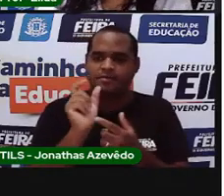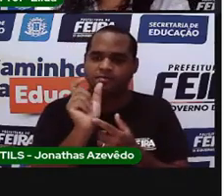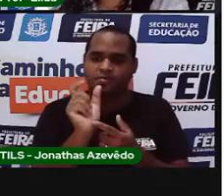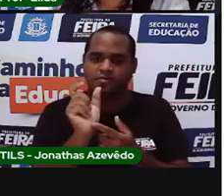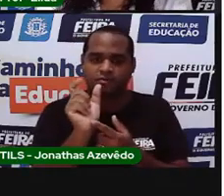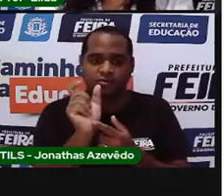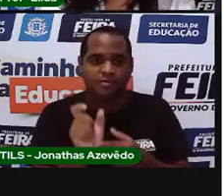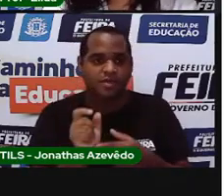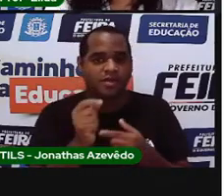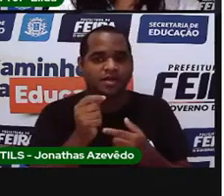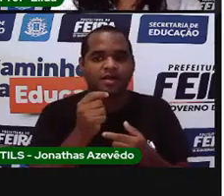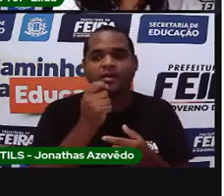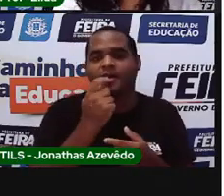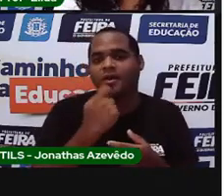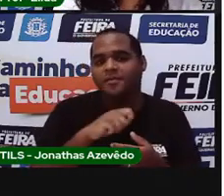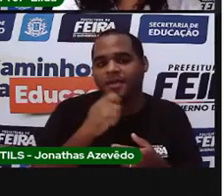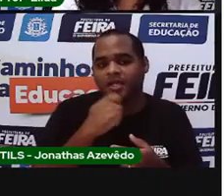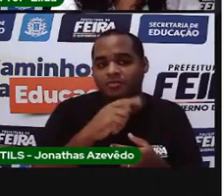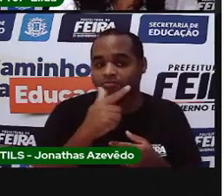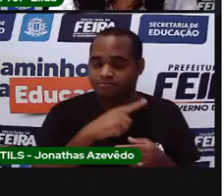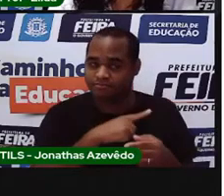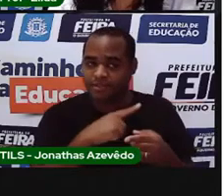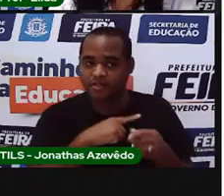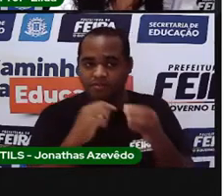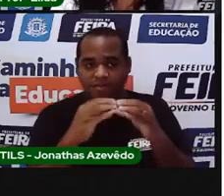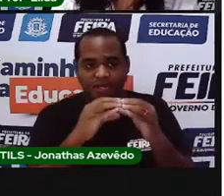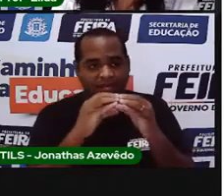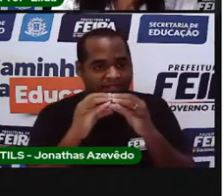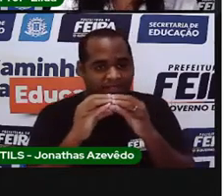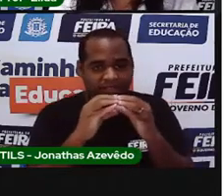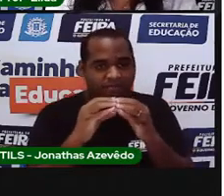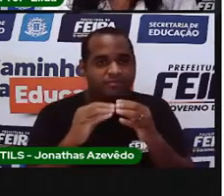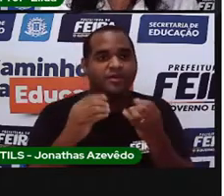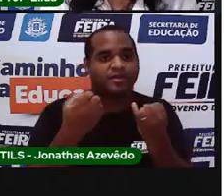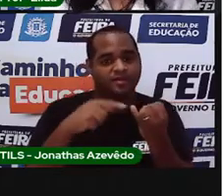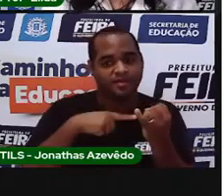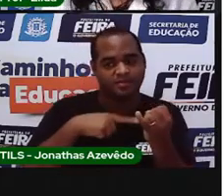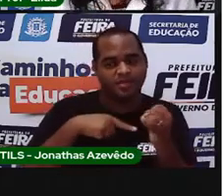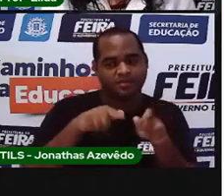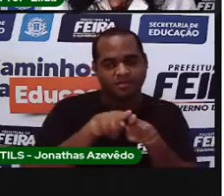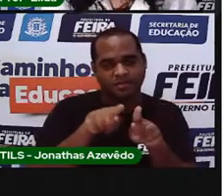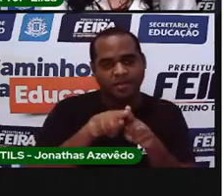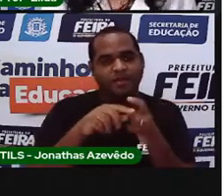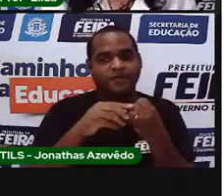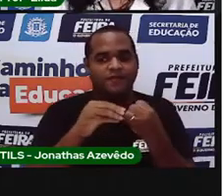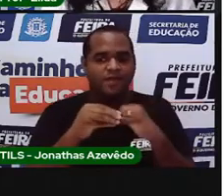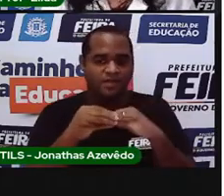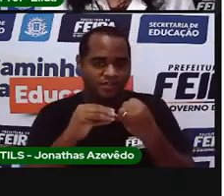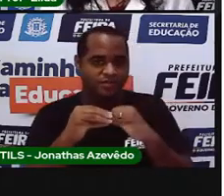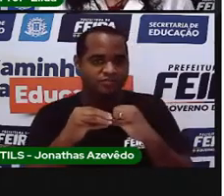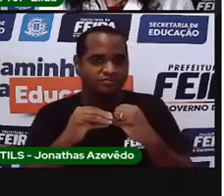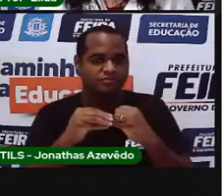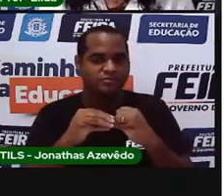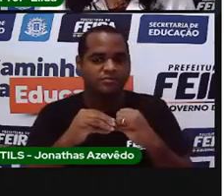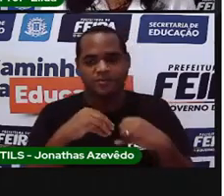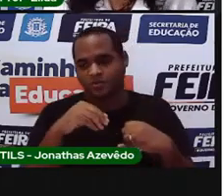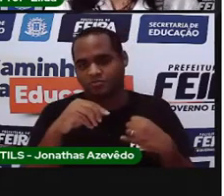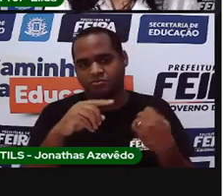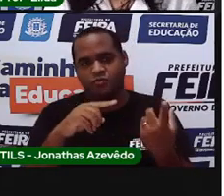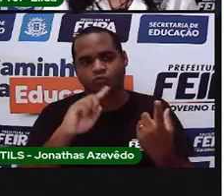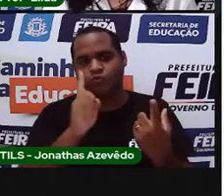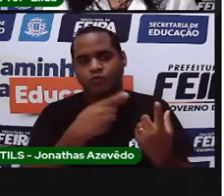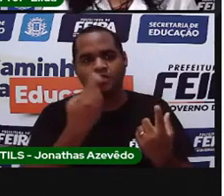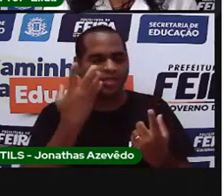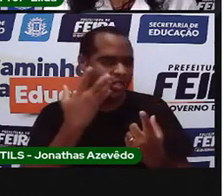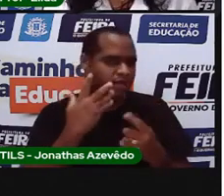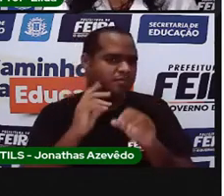A Pro tem o caroço de milho e de feijão, porque essas coisas toda criança pode ter em casa e